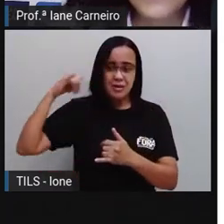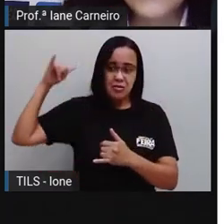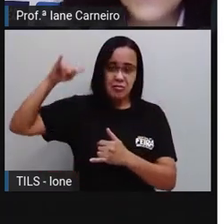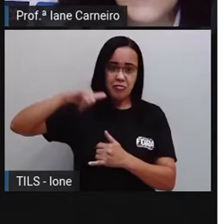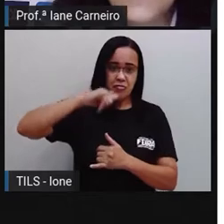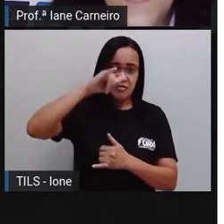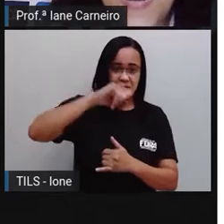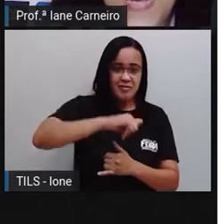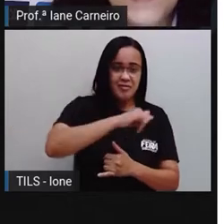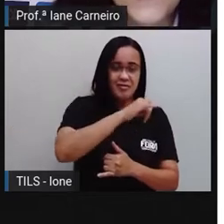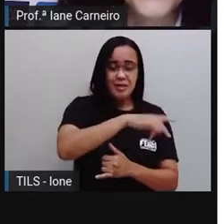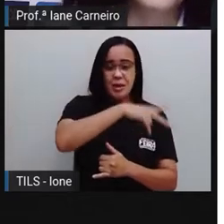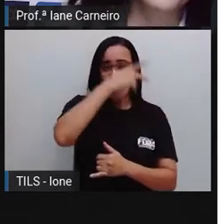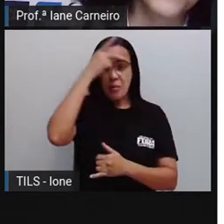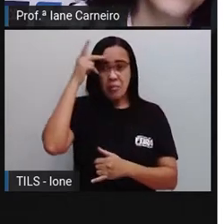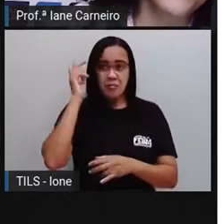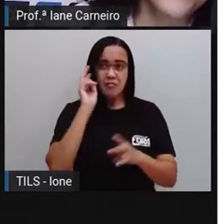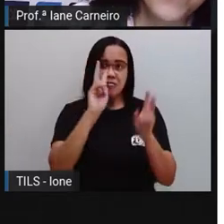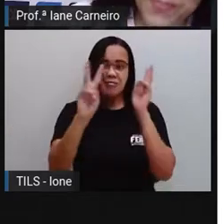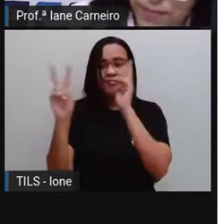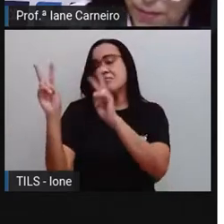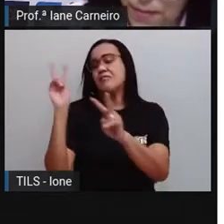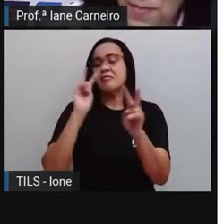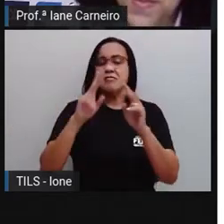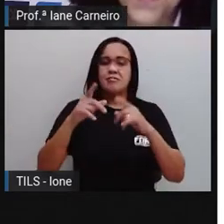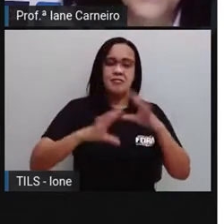estrelas espalhadas pelo chão.